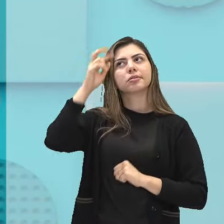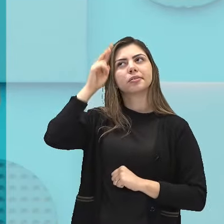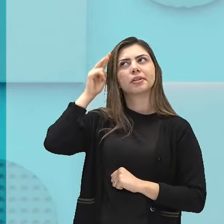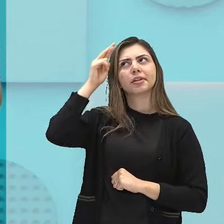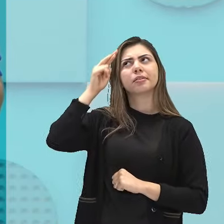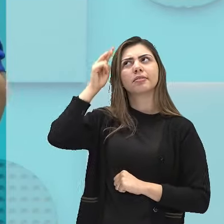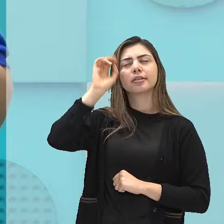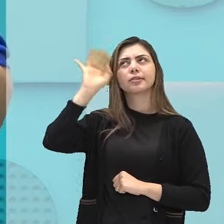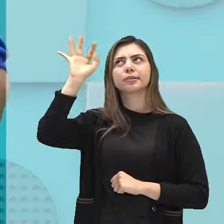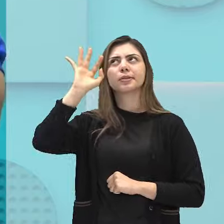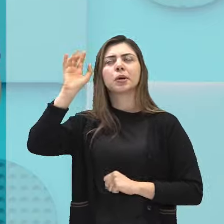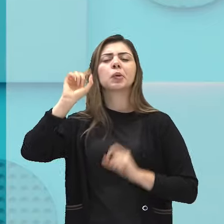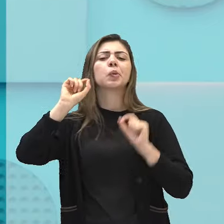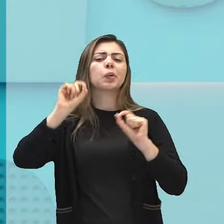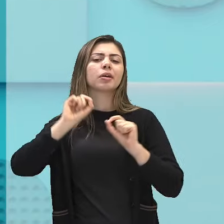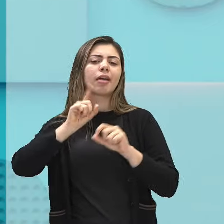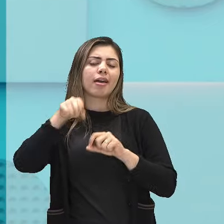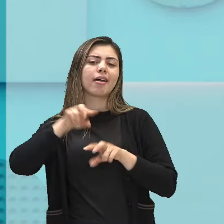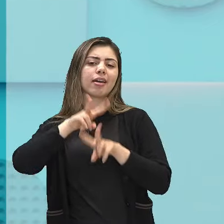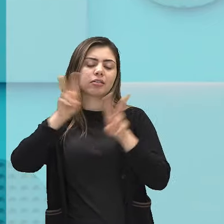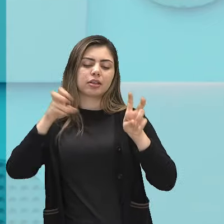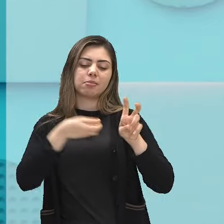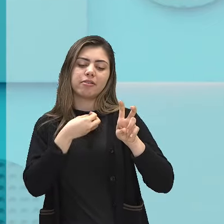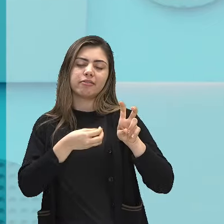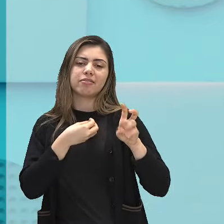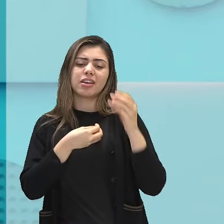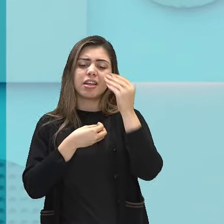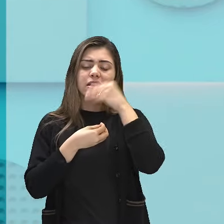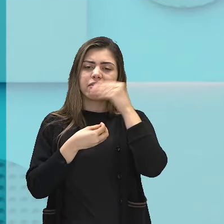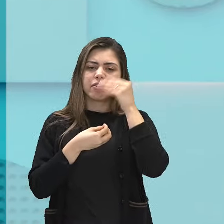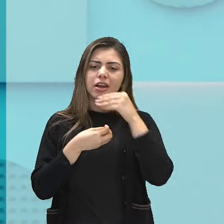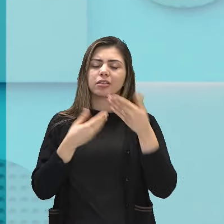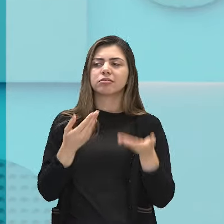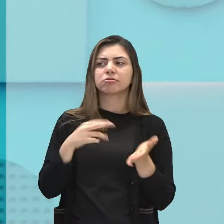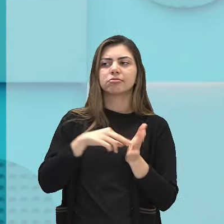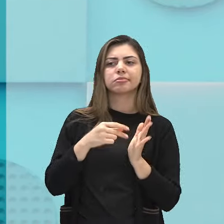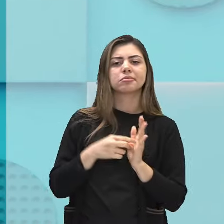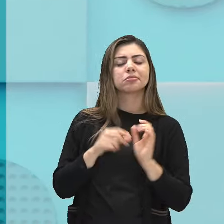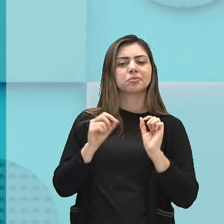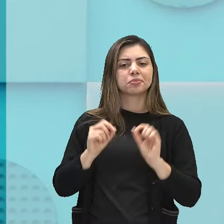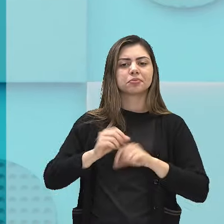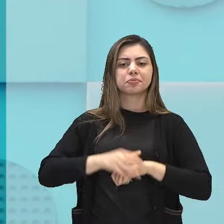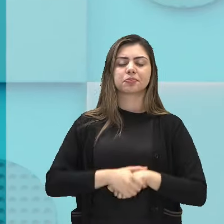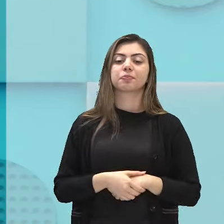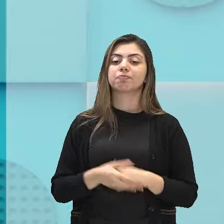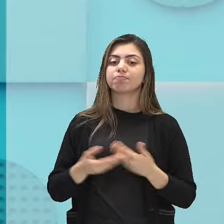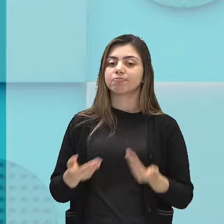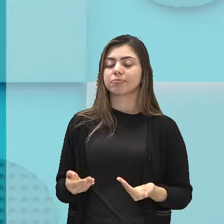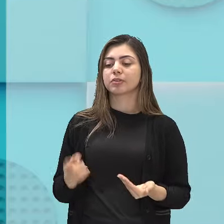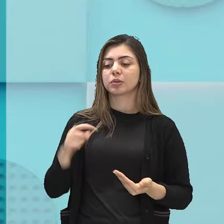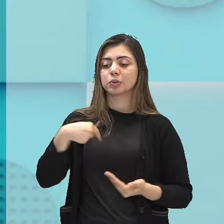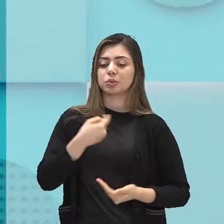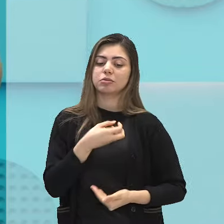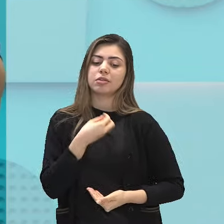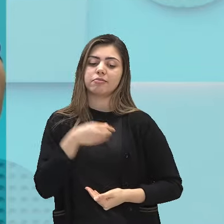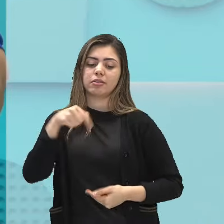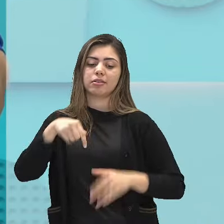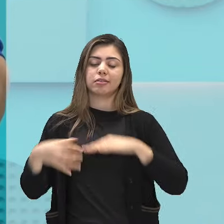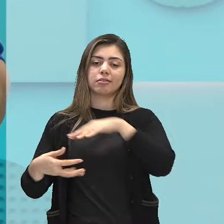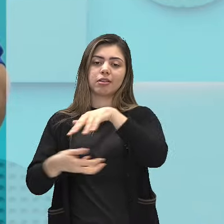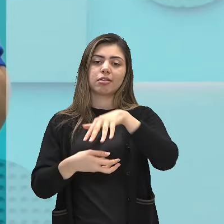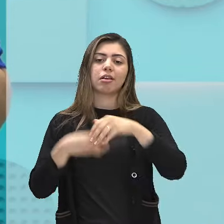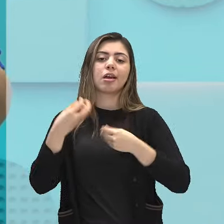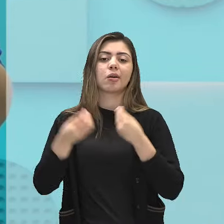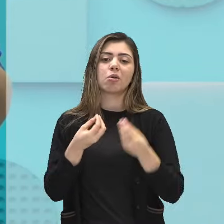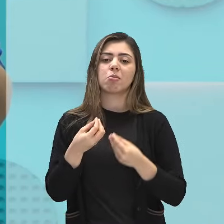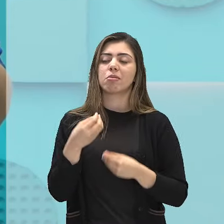sobre a efemeridade da vida. O que é a efemeridade da vida, professora? A nossa vida terrena, ela é